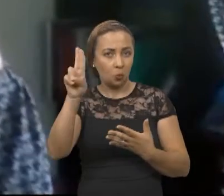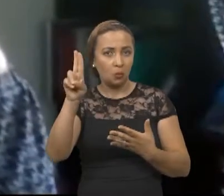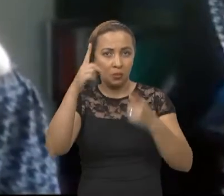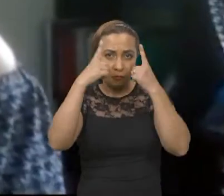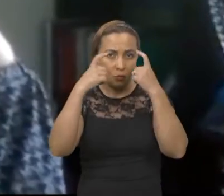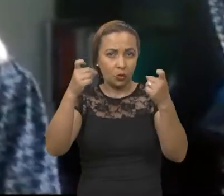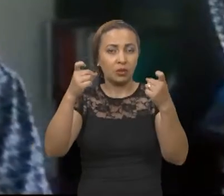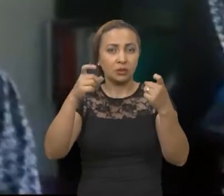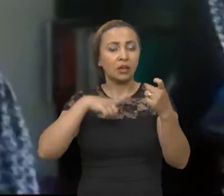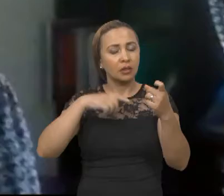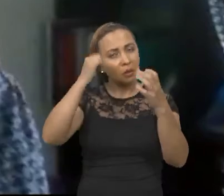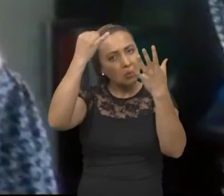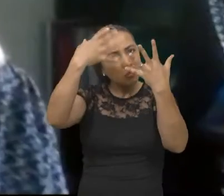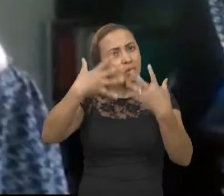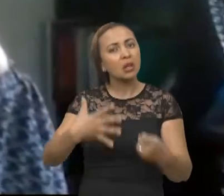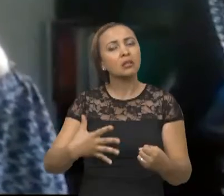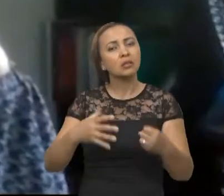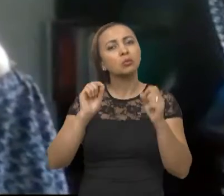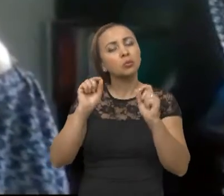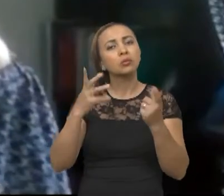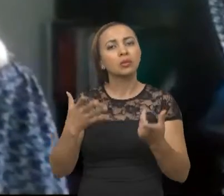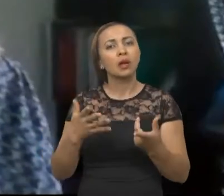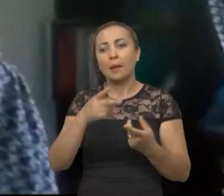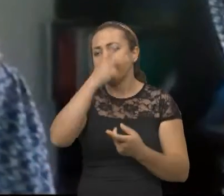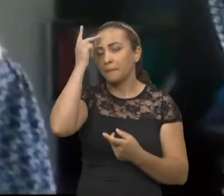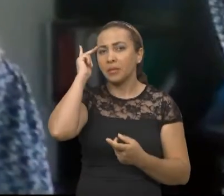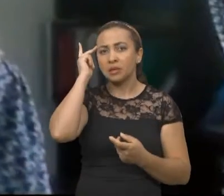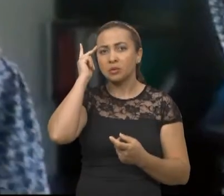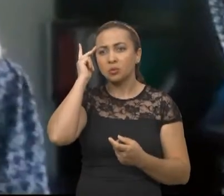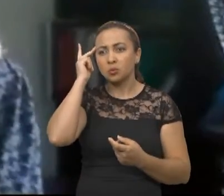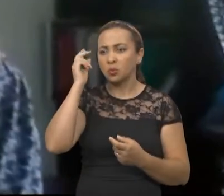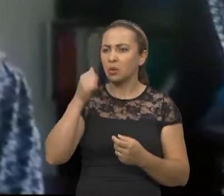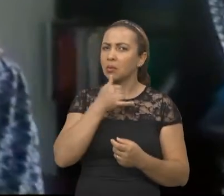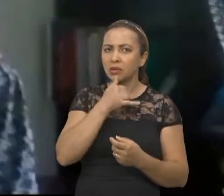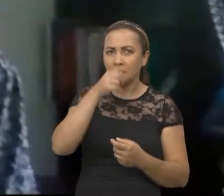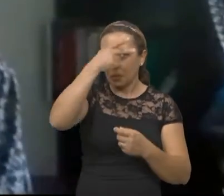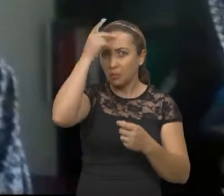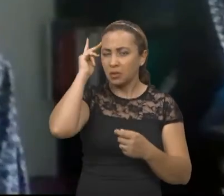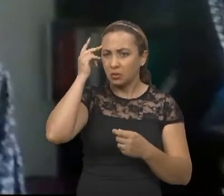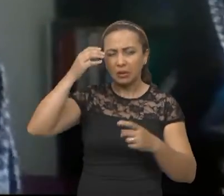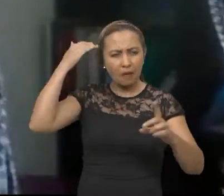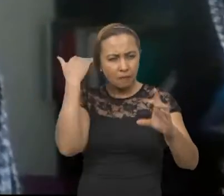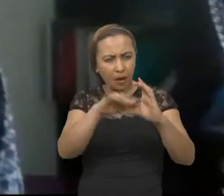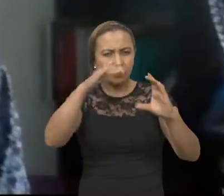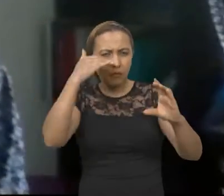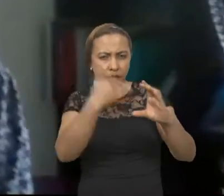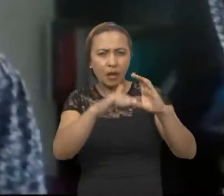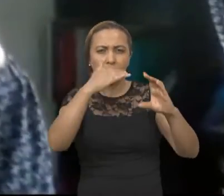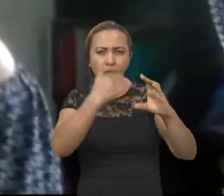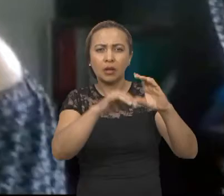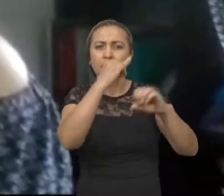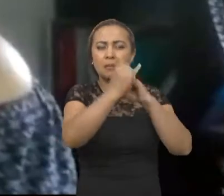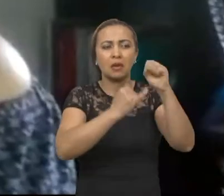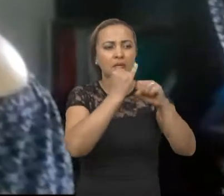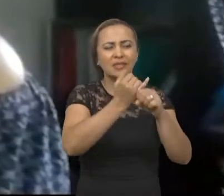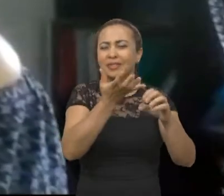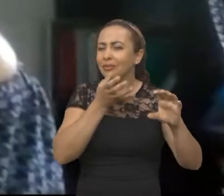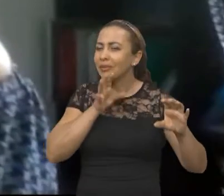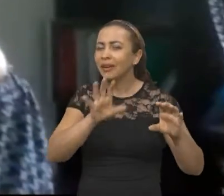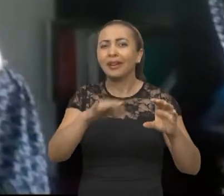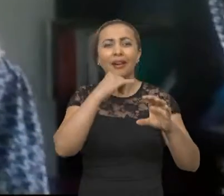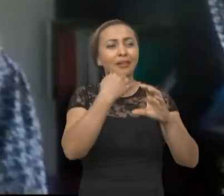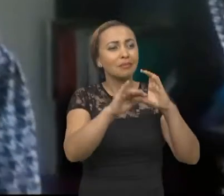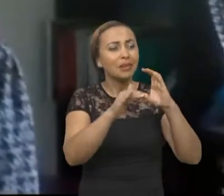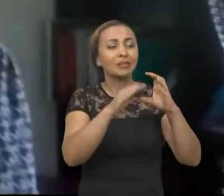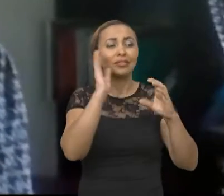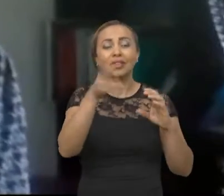tem um nome e ela tem uma descrição. Uma pessoa está insistentemente mandando e-mail para você e você não quer mais receber e